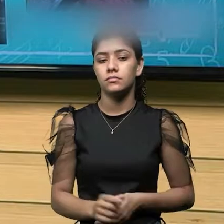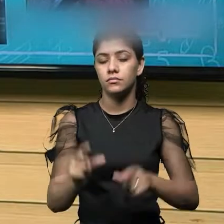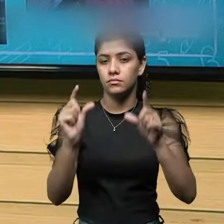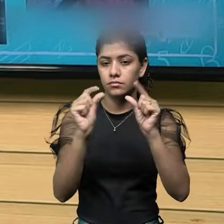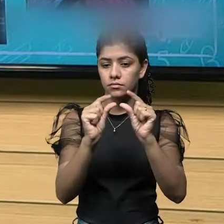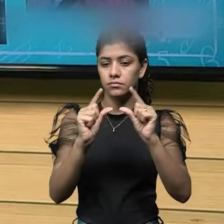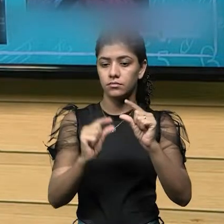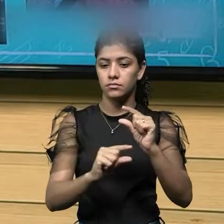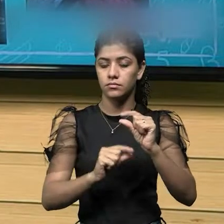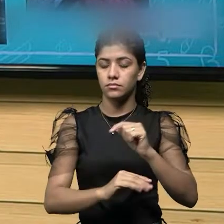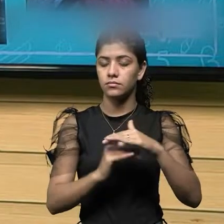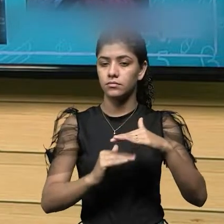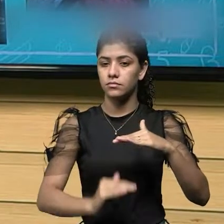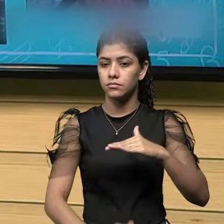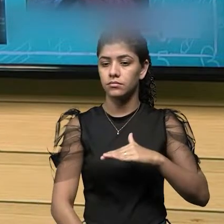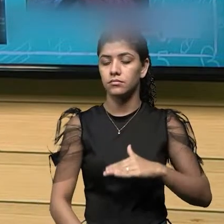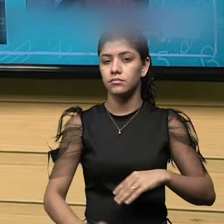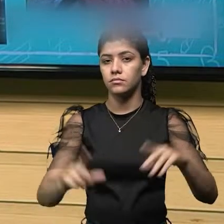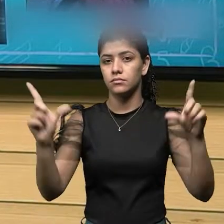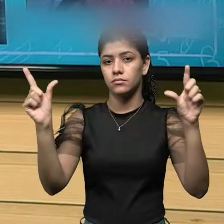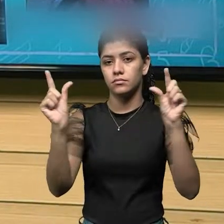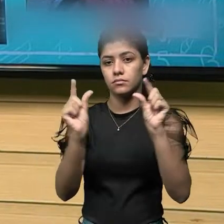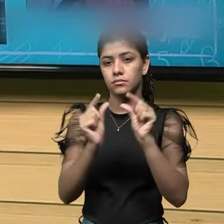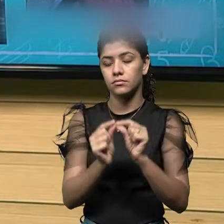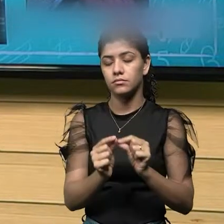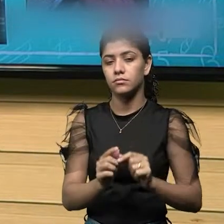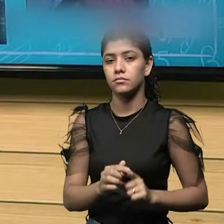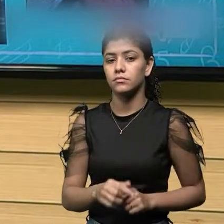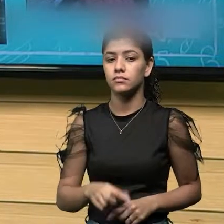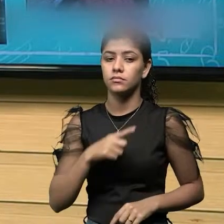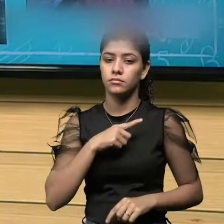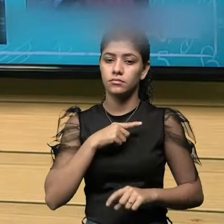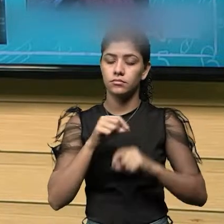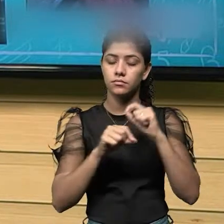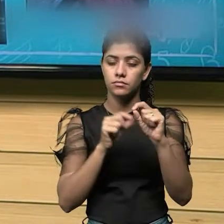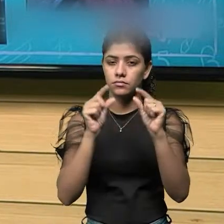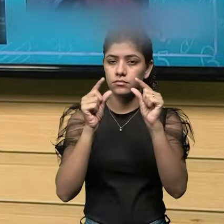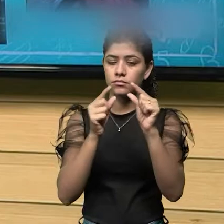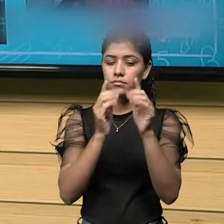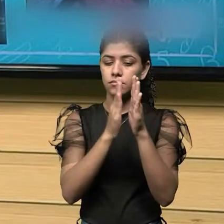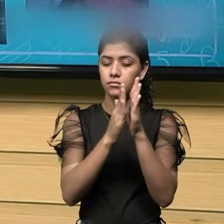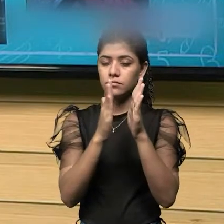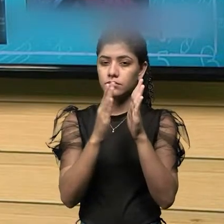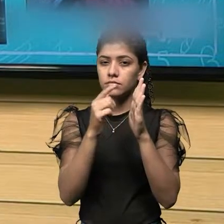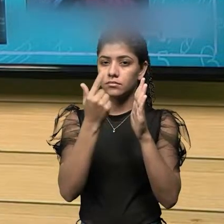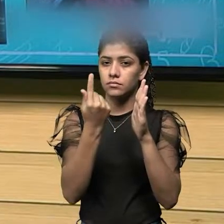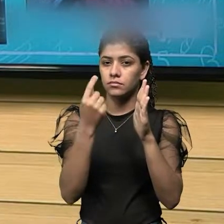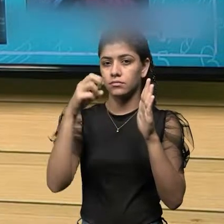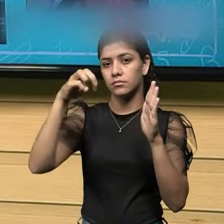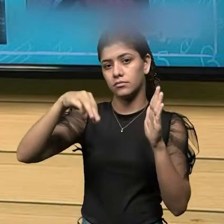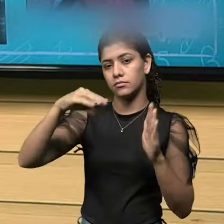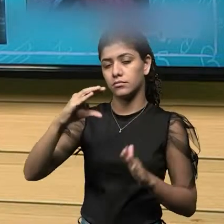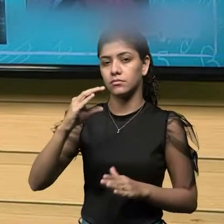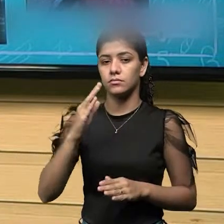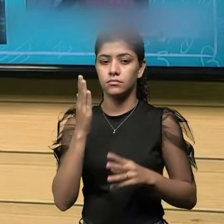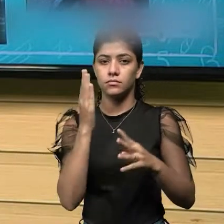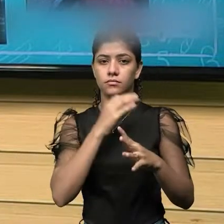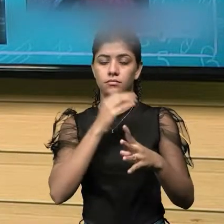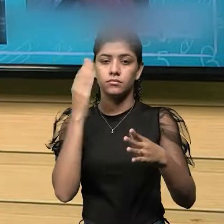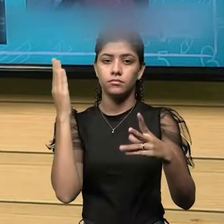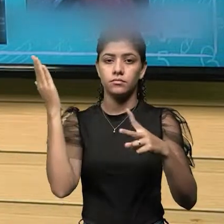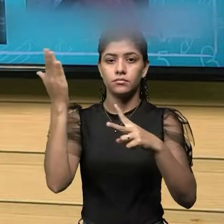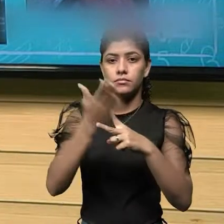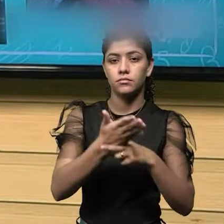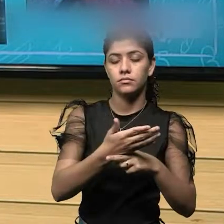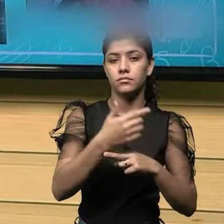menores. Então, é como se eu tivesse o milímetro, aquele espaçozinho do milímetro, e dividisse em mil partes.